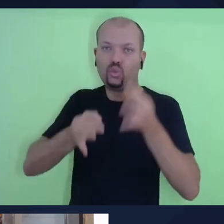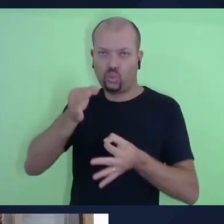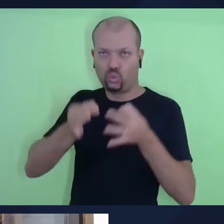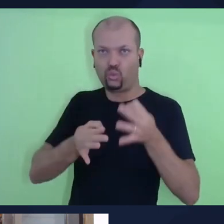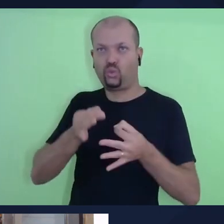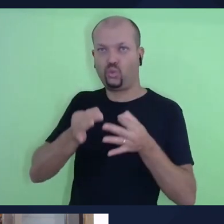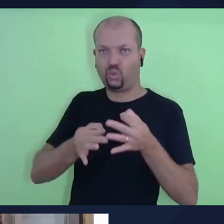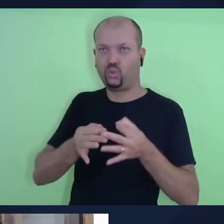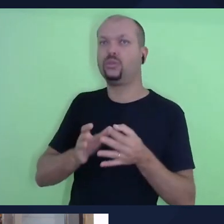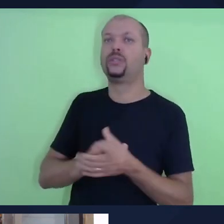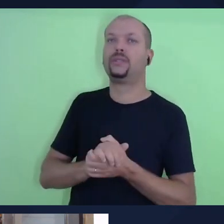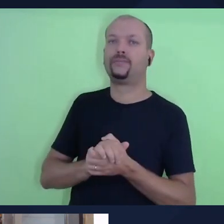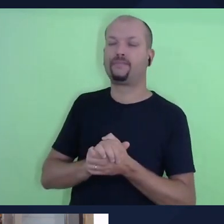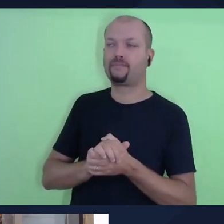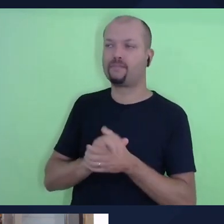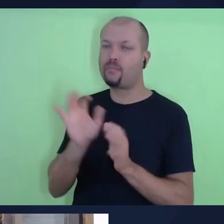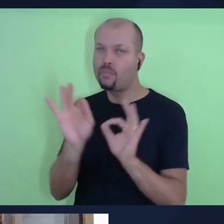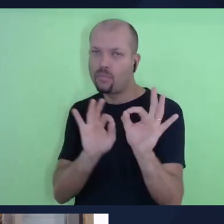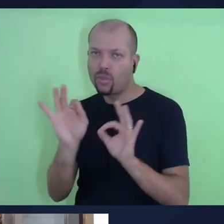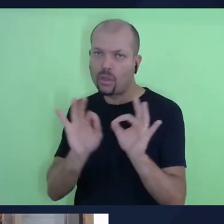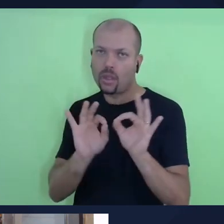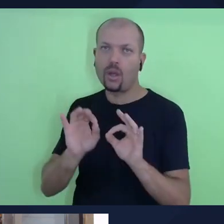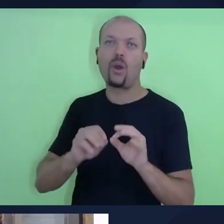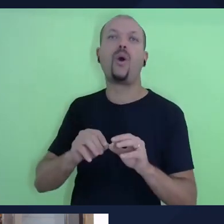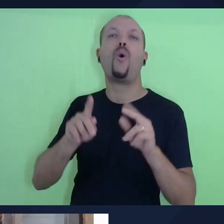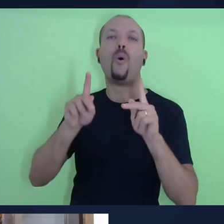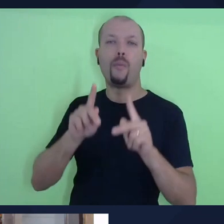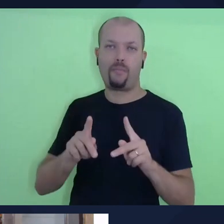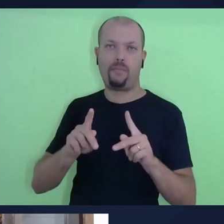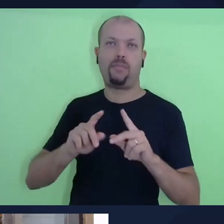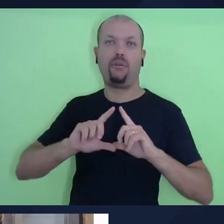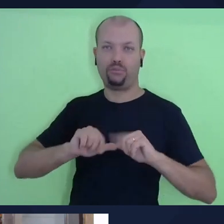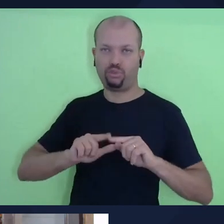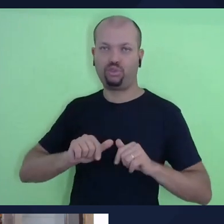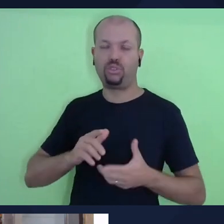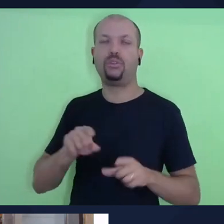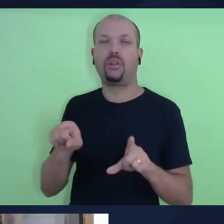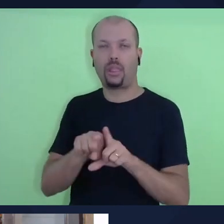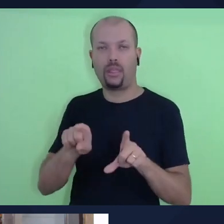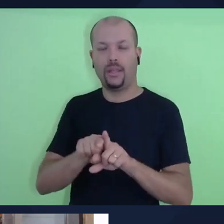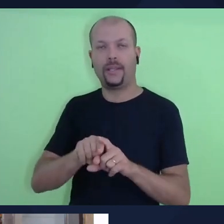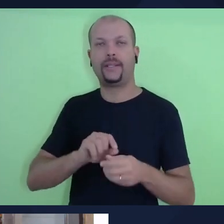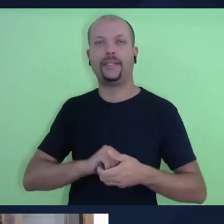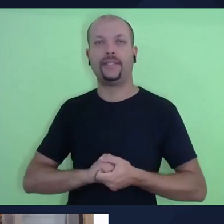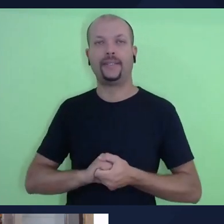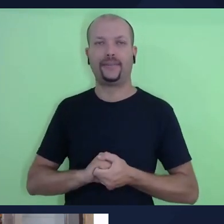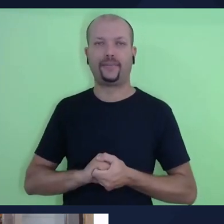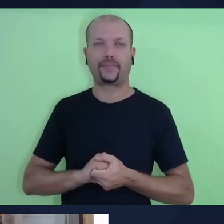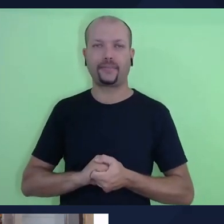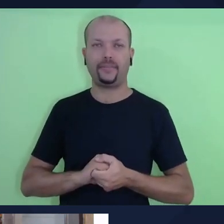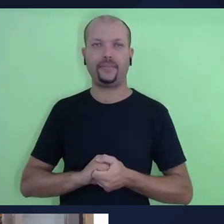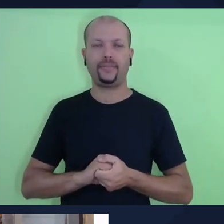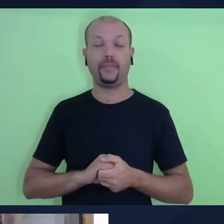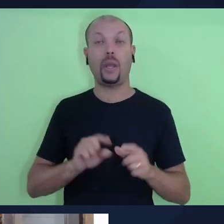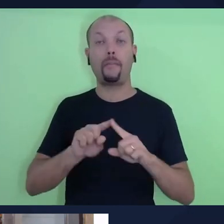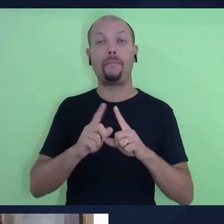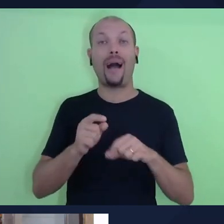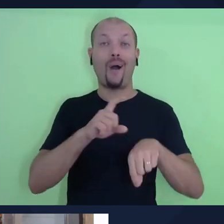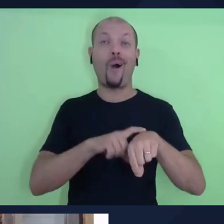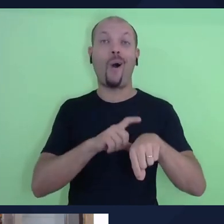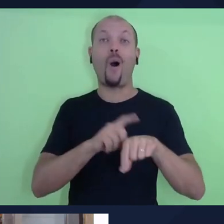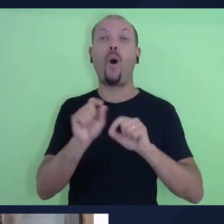esse papel para Israel por um longo período. No entanto, chega um momento em que seus